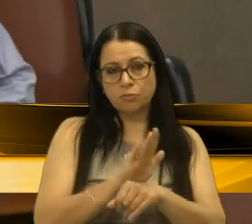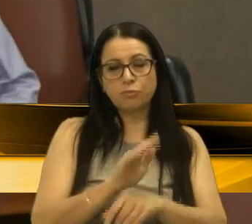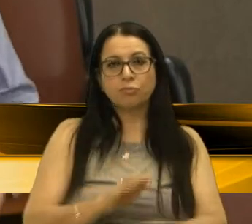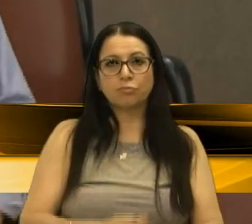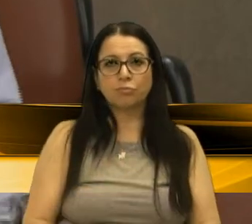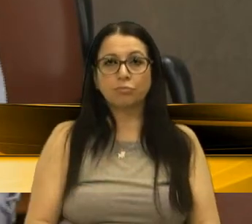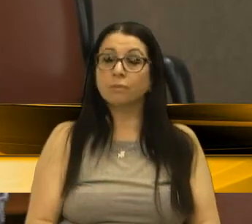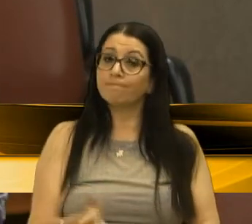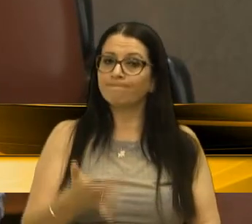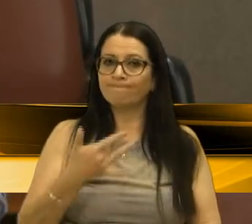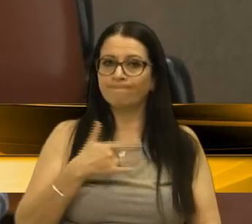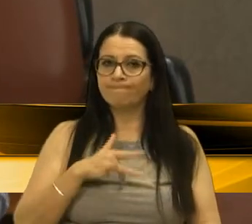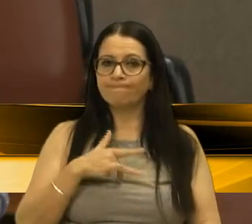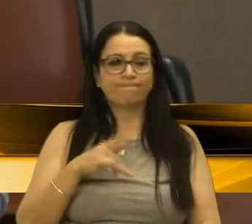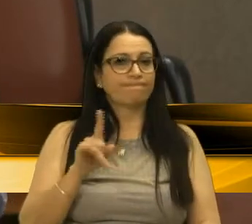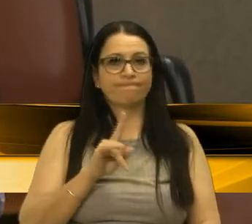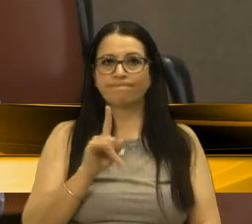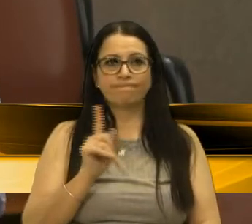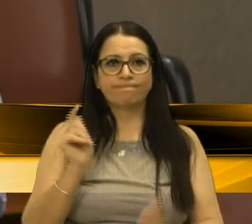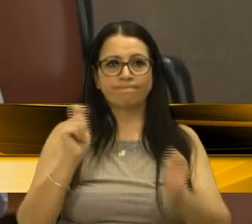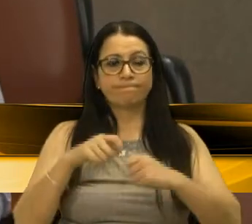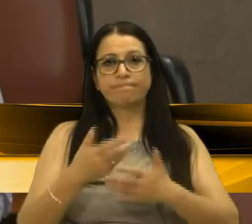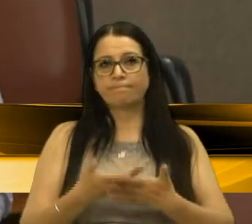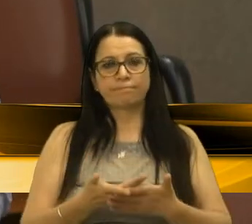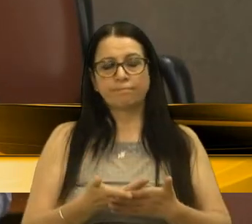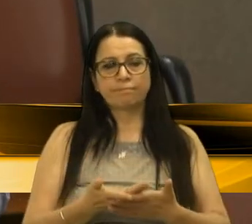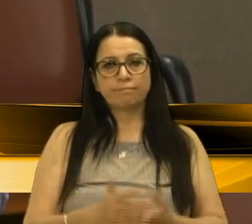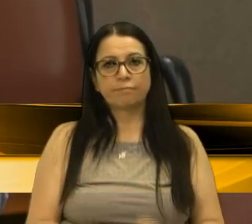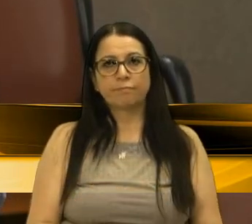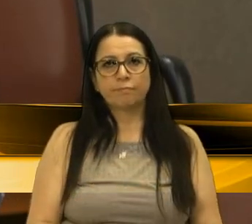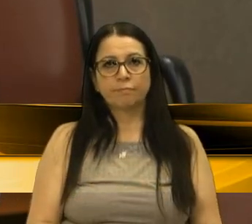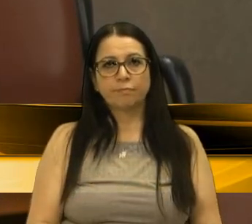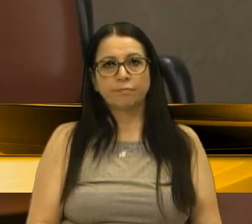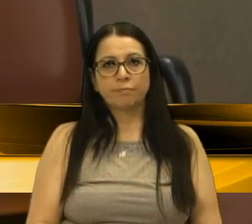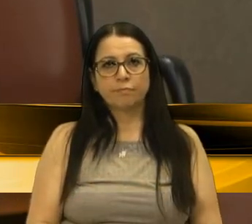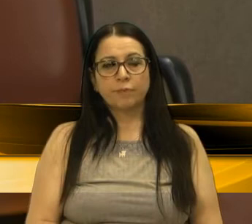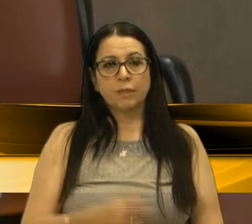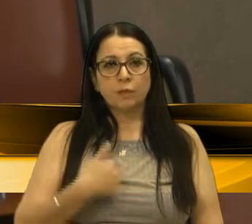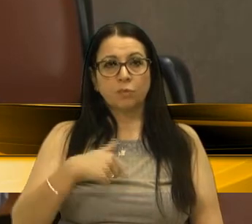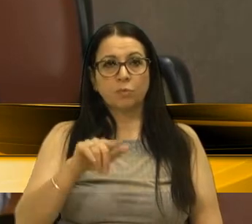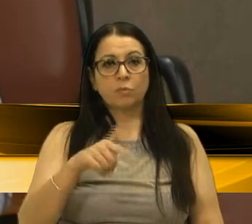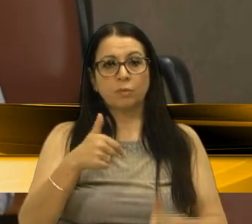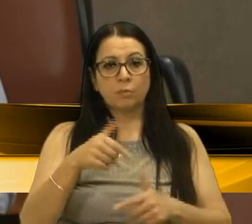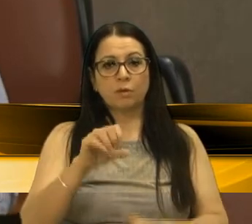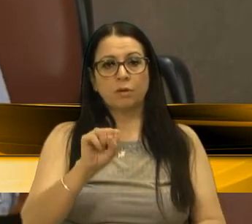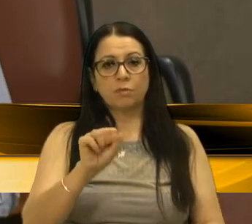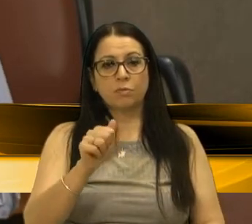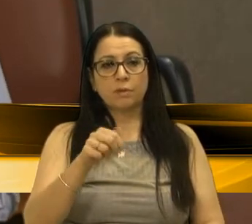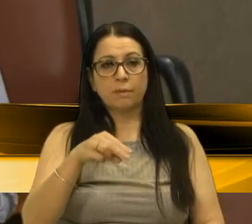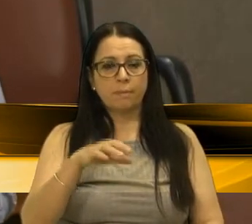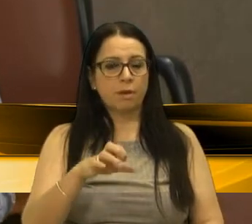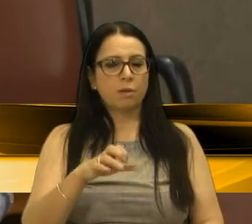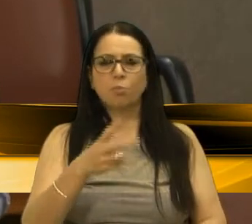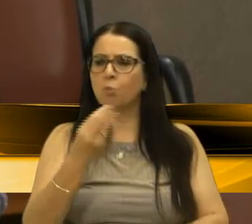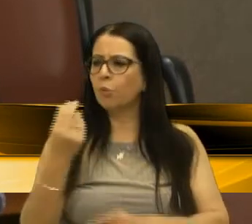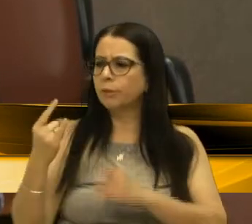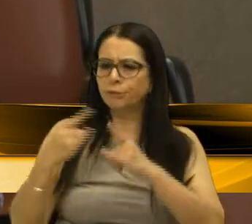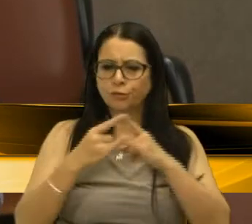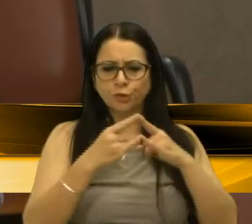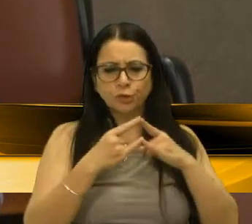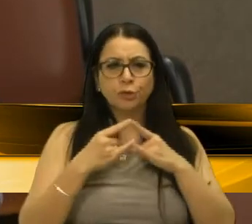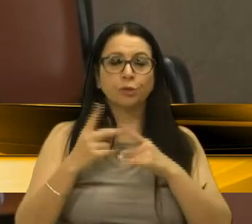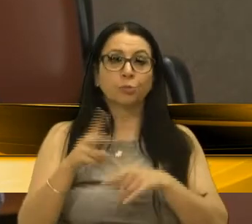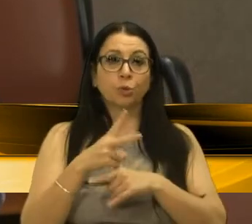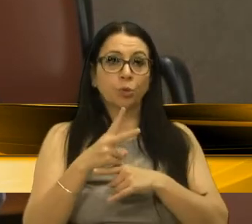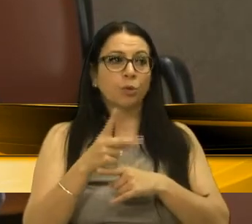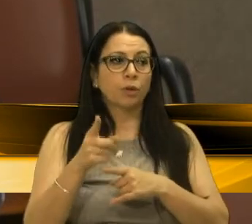E, lamentavelmente, isso não é possível. Não é possível, mesmo quando eu estive no Samai, várias entidades nos procuravam,